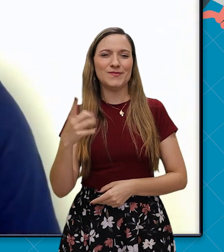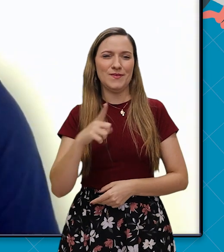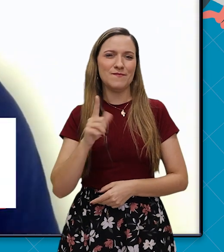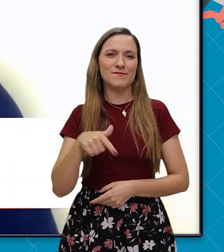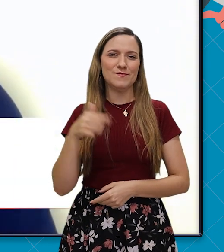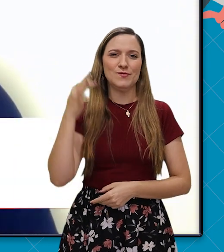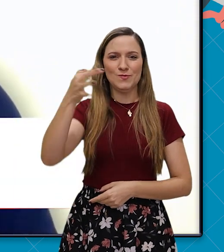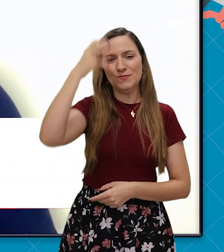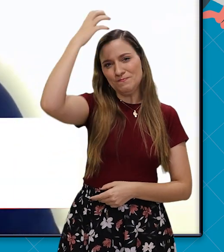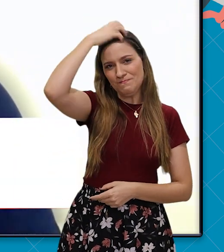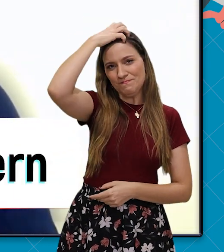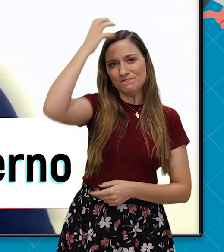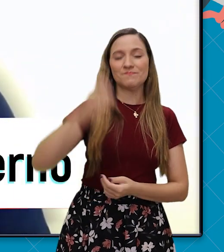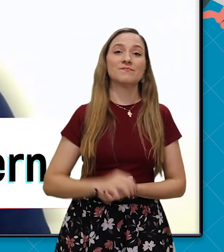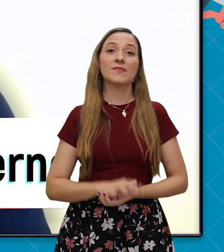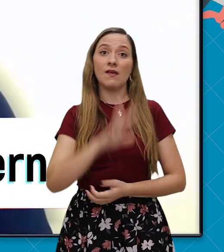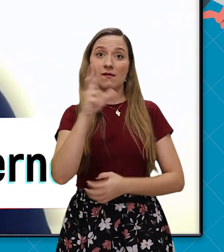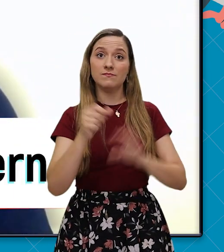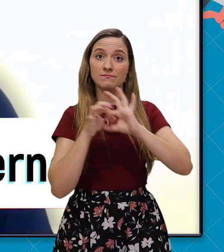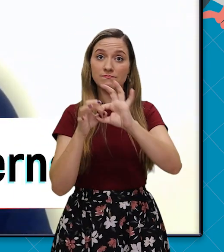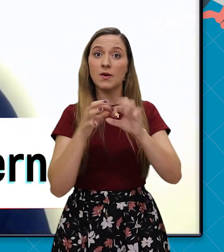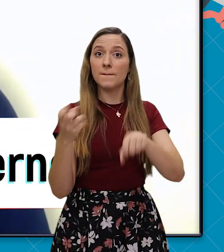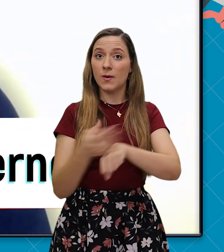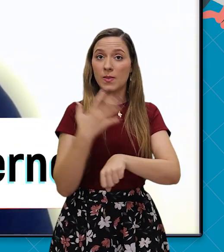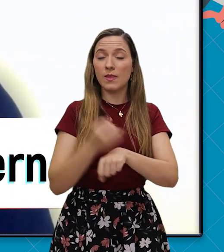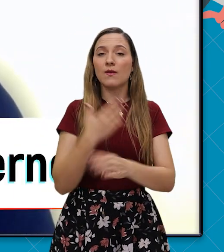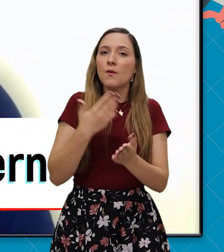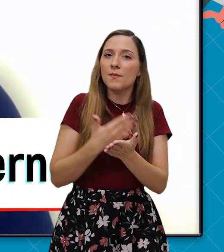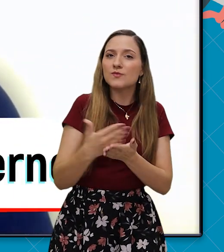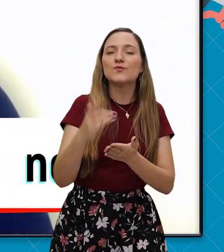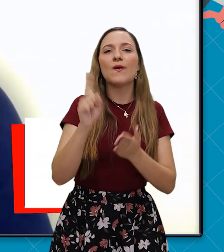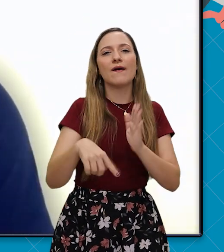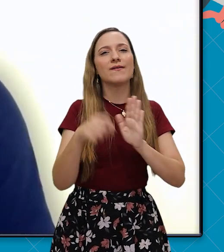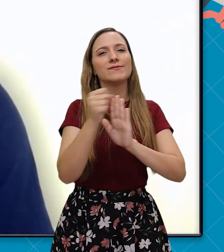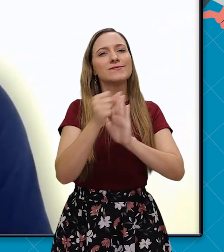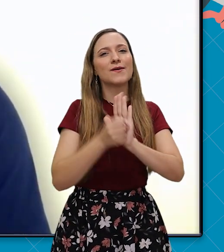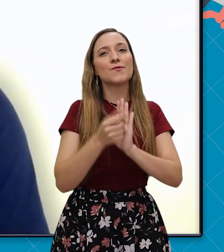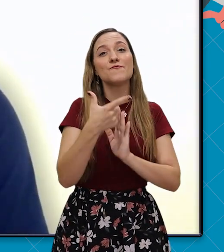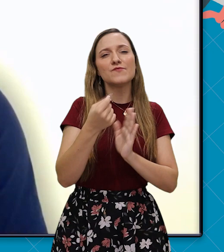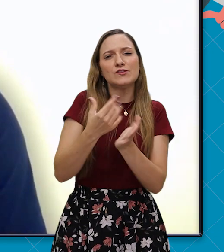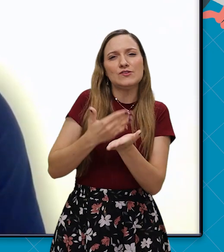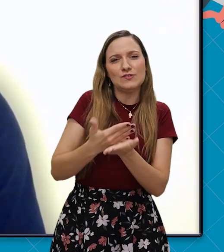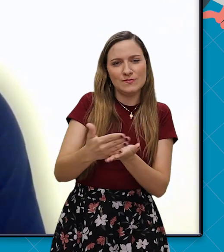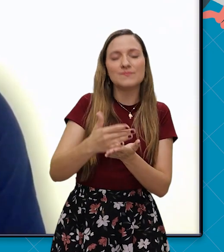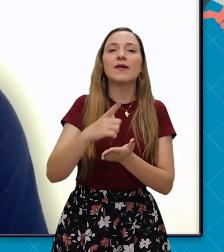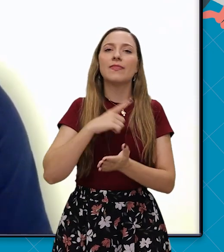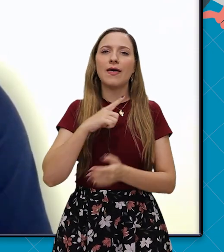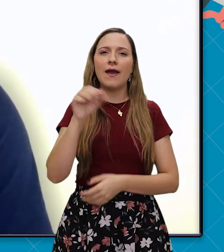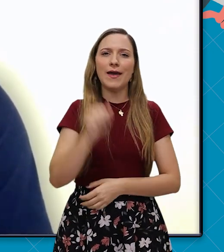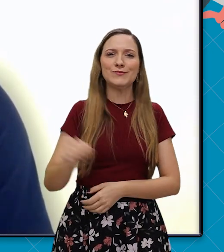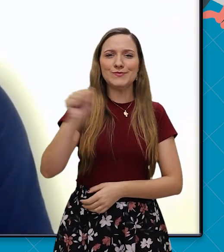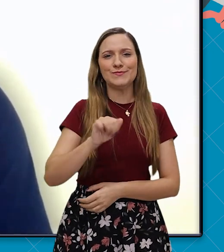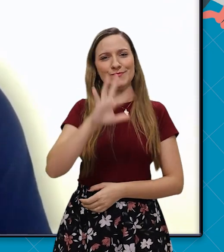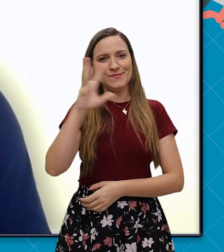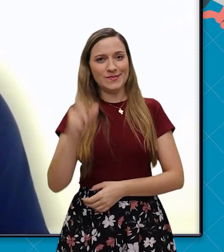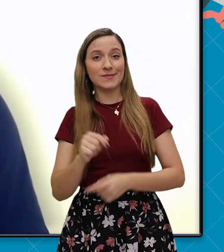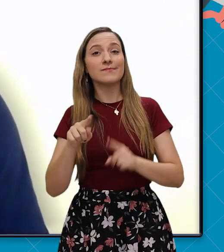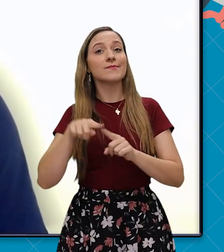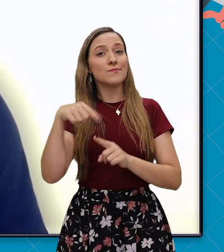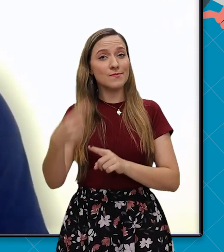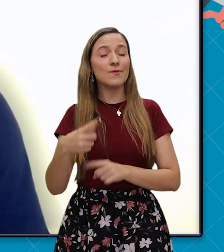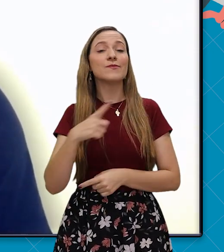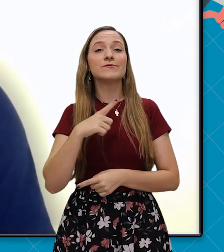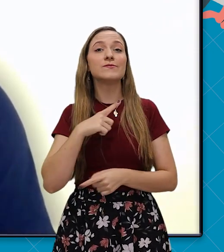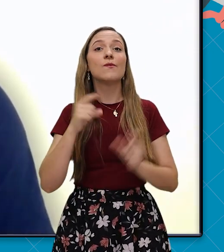O panafricanismo moderno começou por volta do início do século 20. A associação africana, que depois mais tarde foi